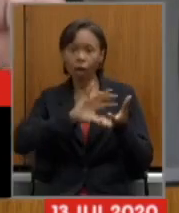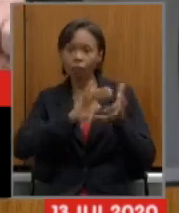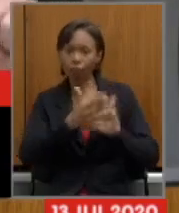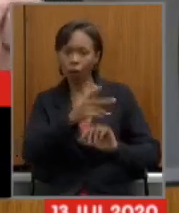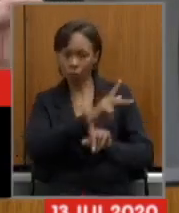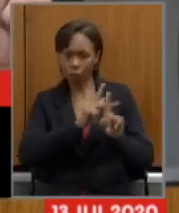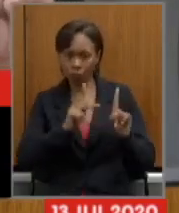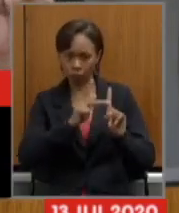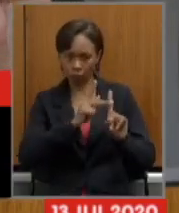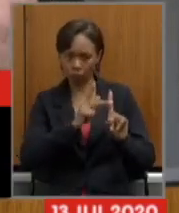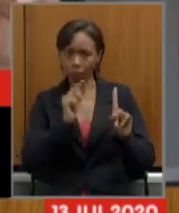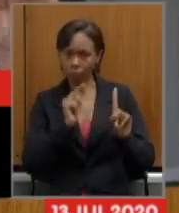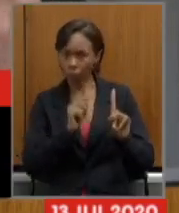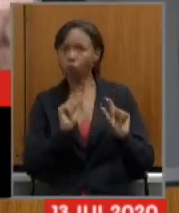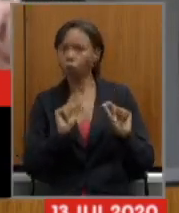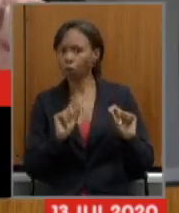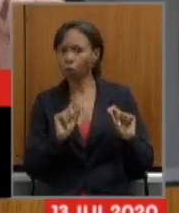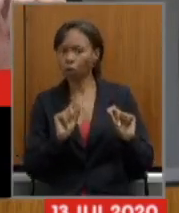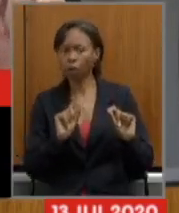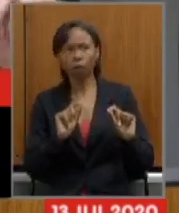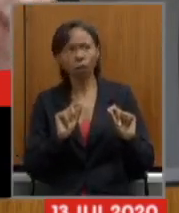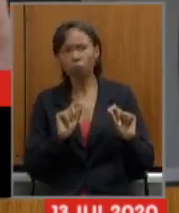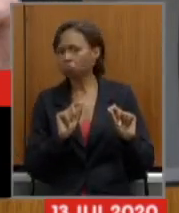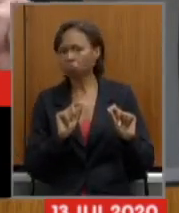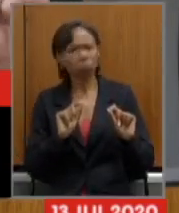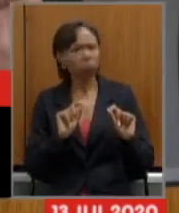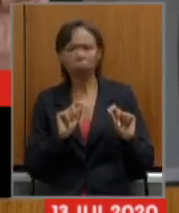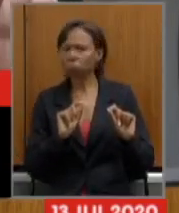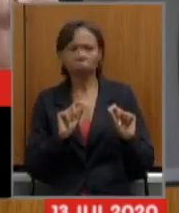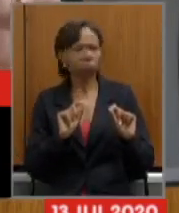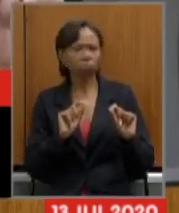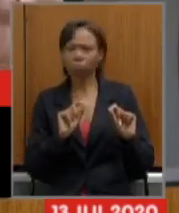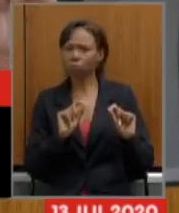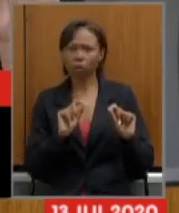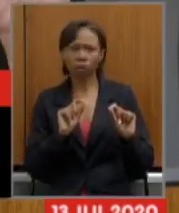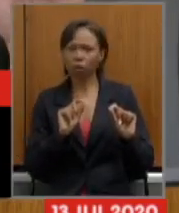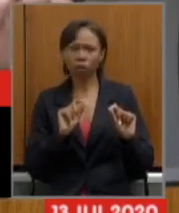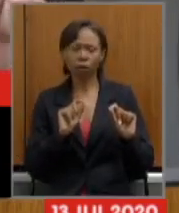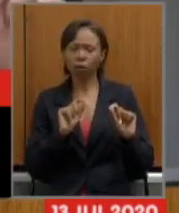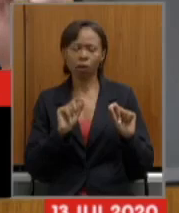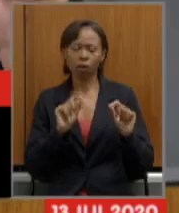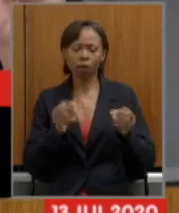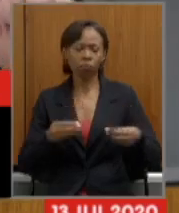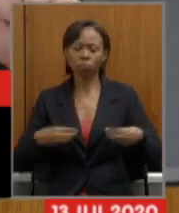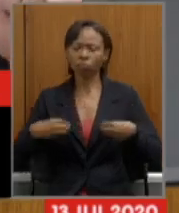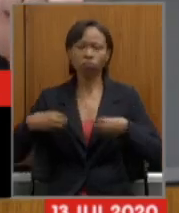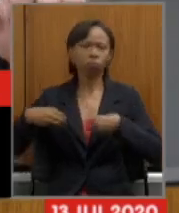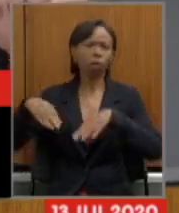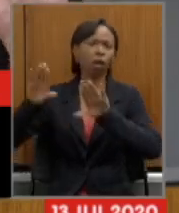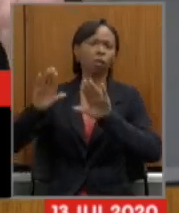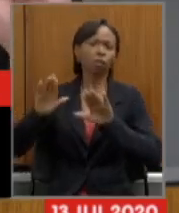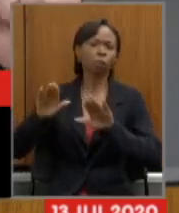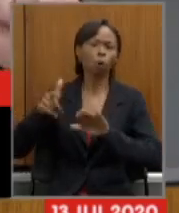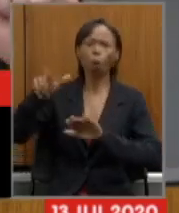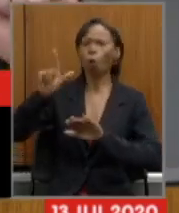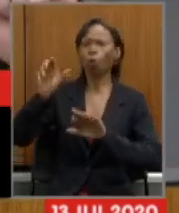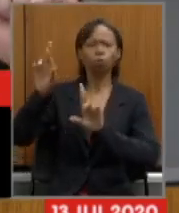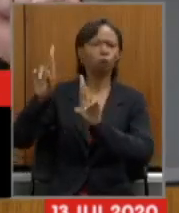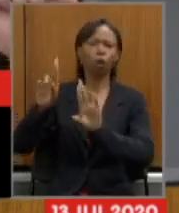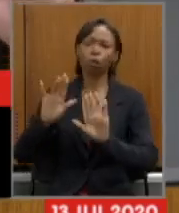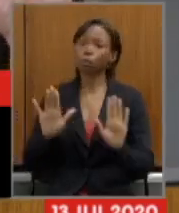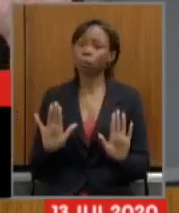Previdência nós não estamos julgando nas costas de ninguém o ajuste nós estamos ajustando em tudo